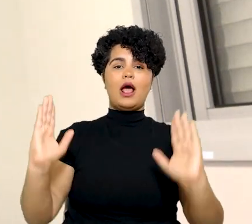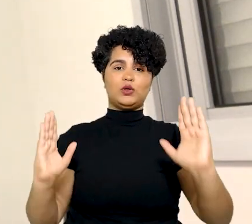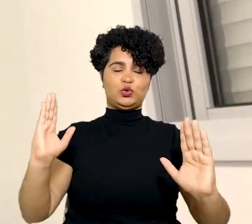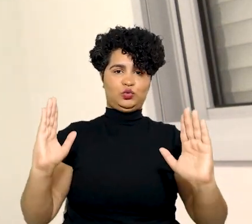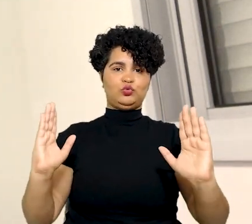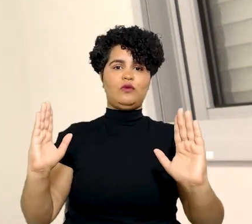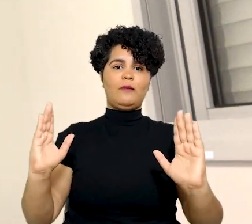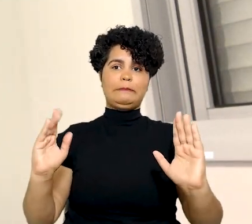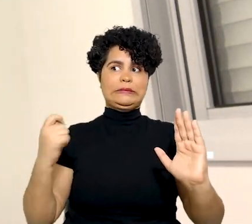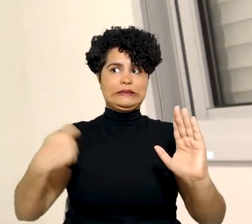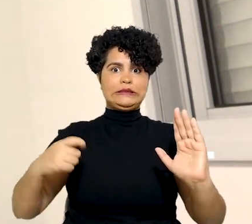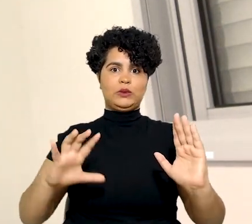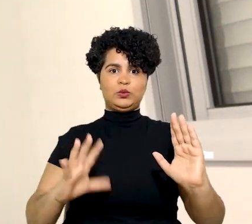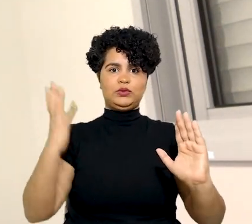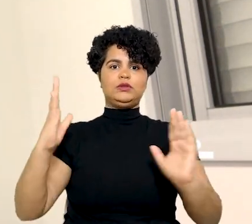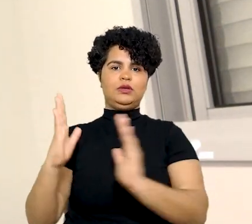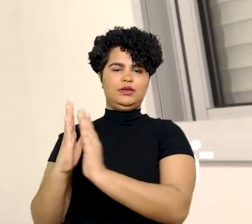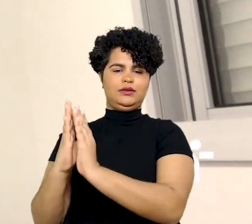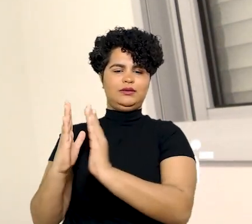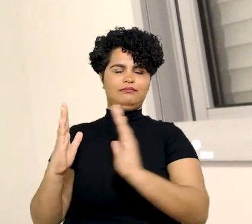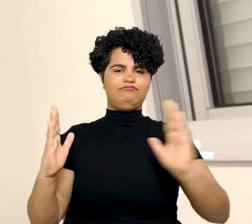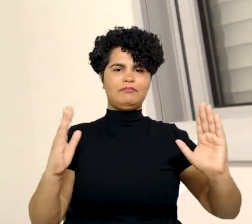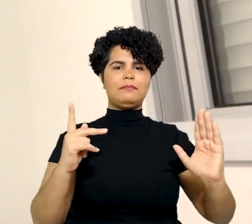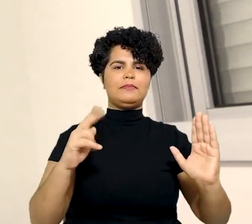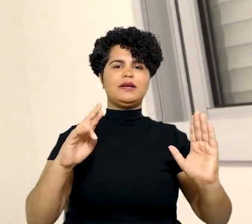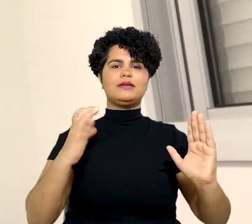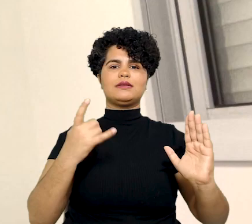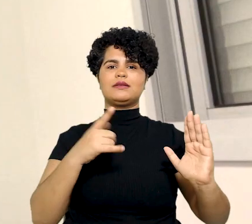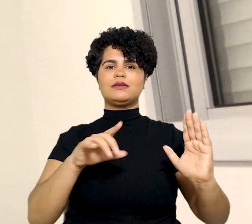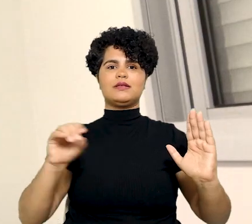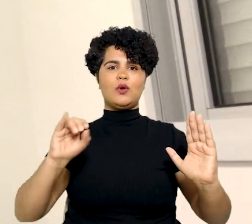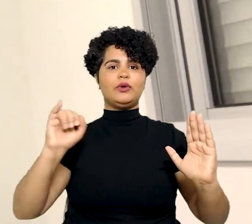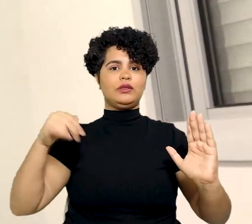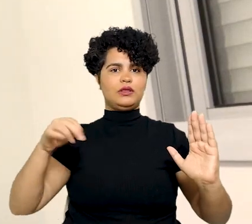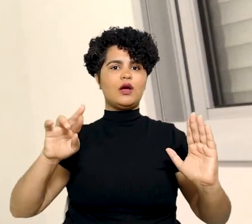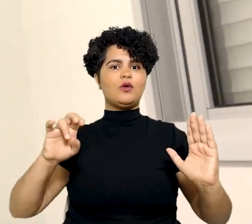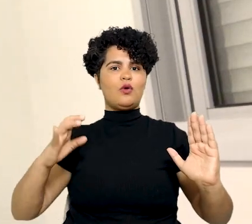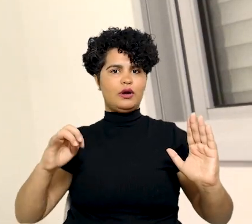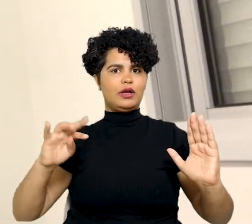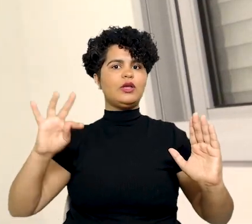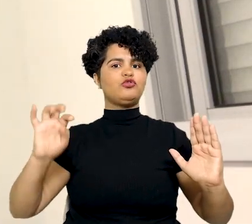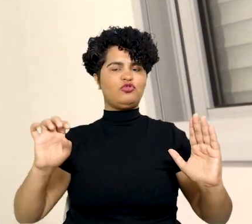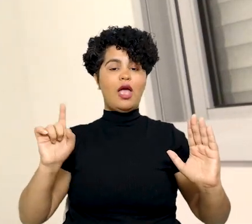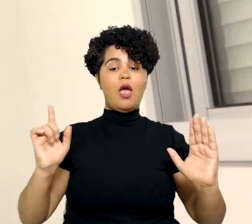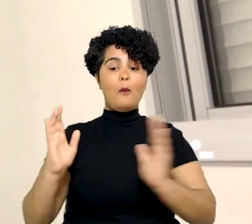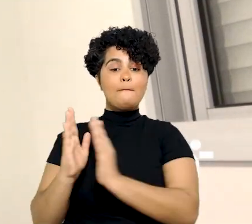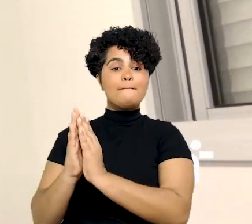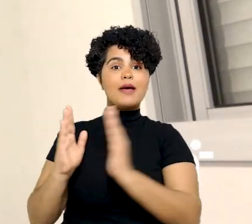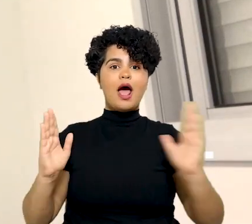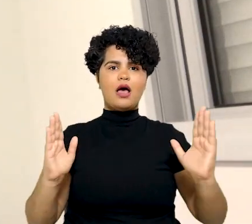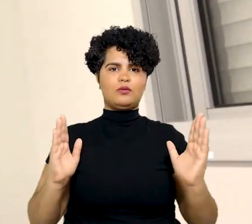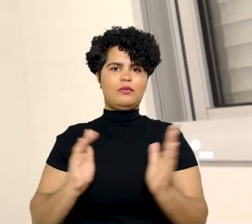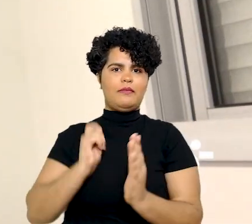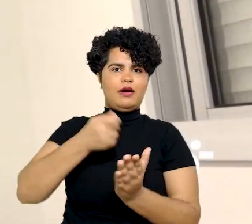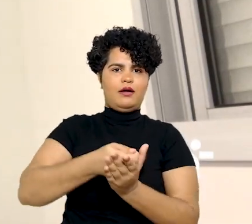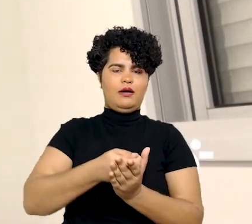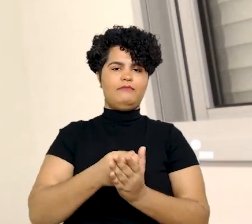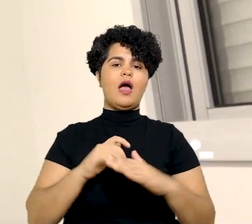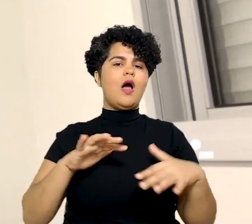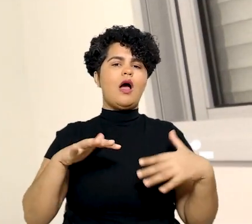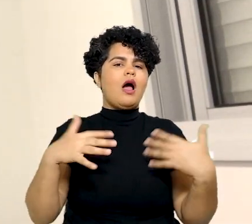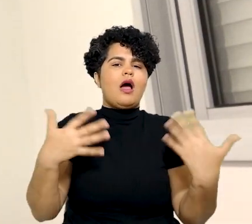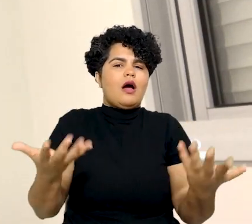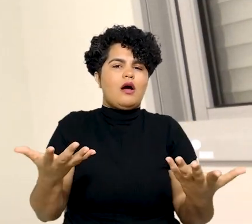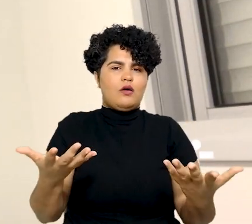prazo prescricional, da prescrição intercorrente, justamente porque está já no curso da execução. Então, a prescrição intercorrente vai